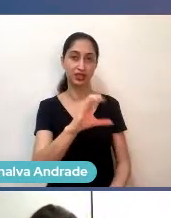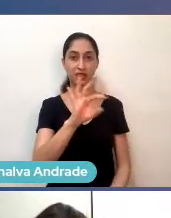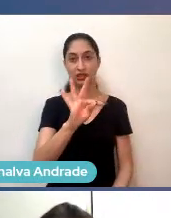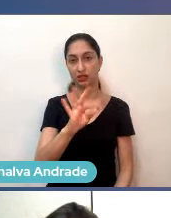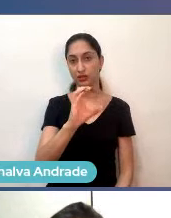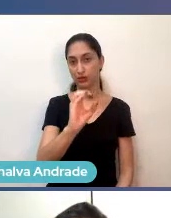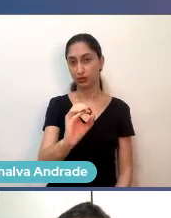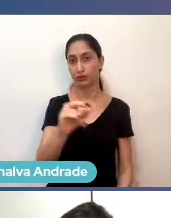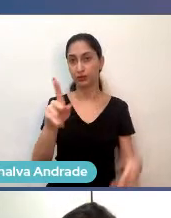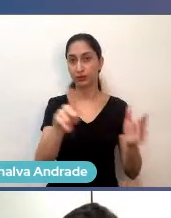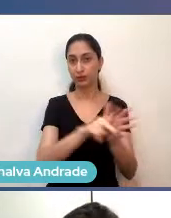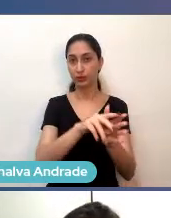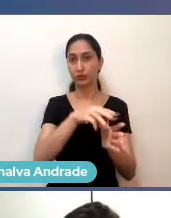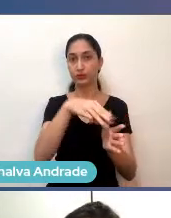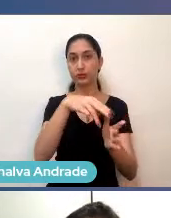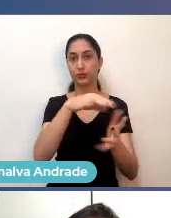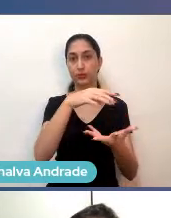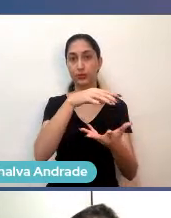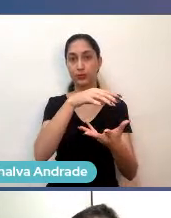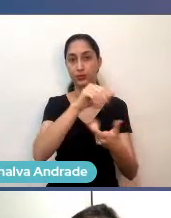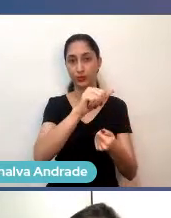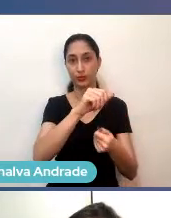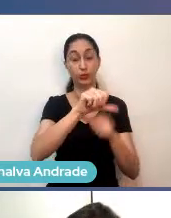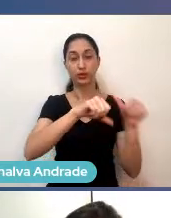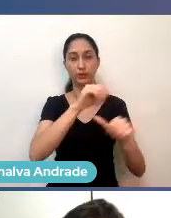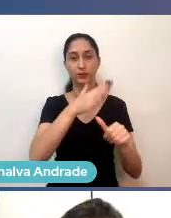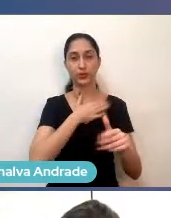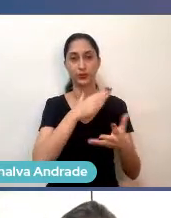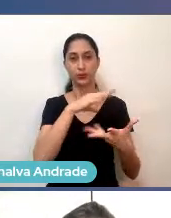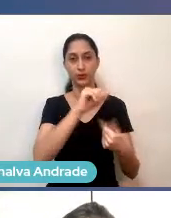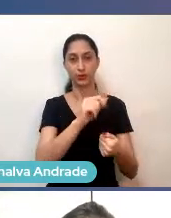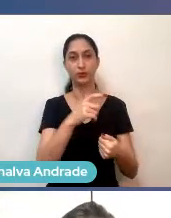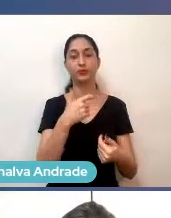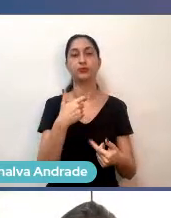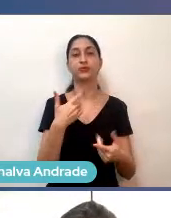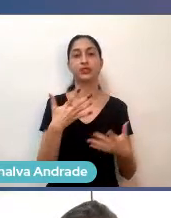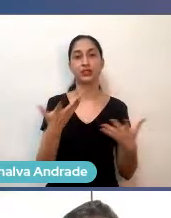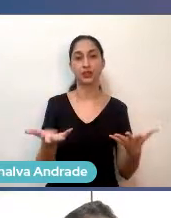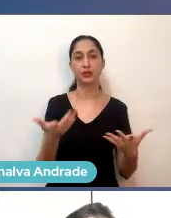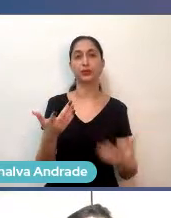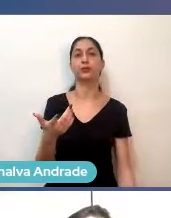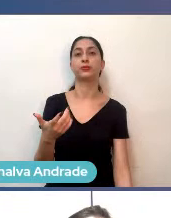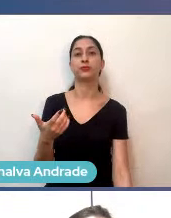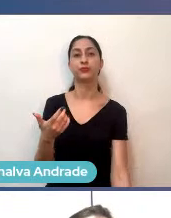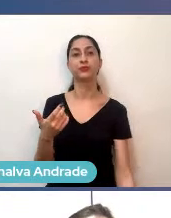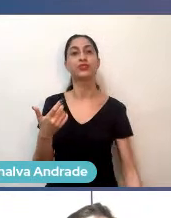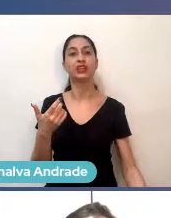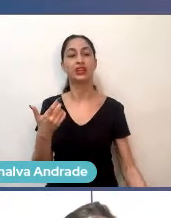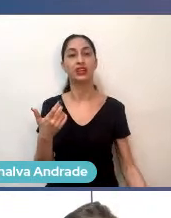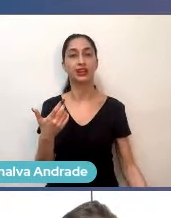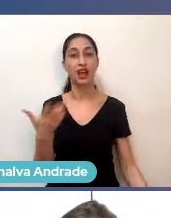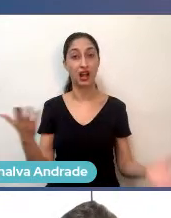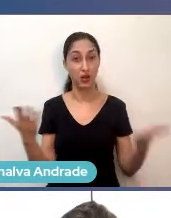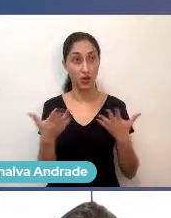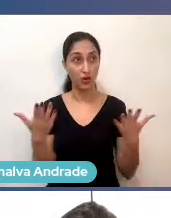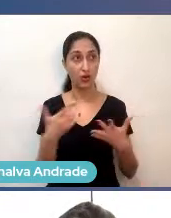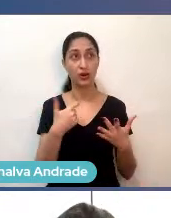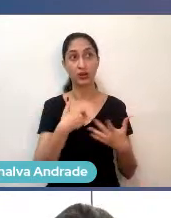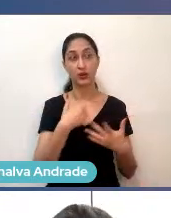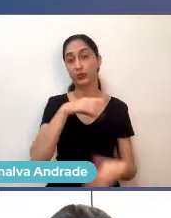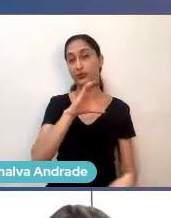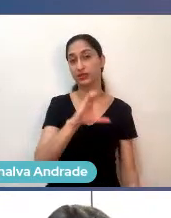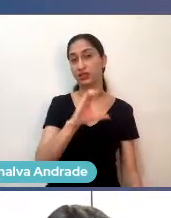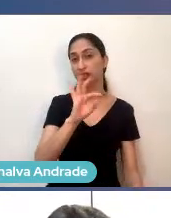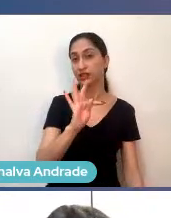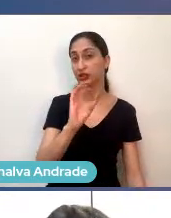da mídias educativas, hoje eu estou no conselho da empresa, tem gente executando a empresa de forma brilhante, e agora eu estou como CTO da